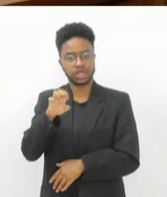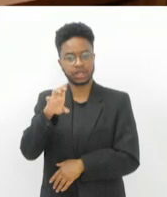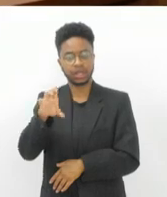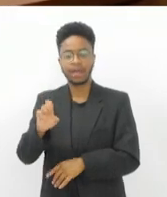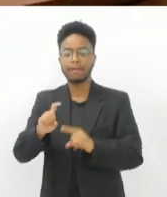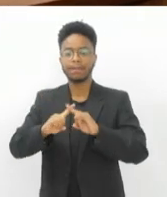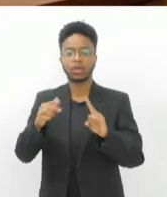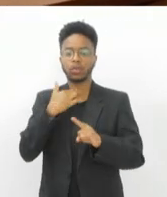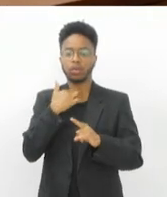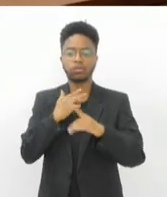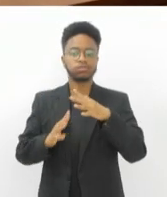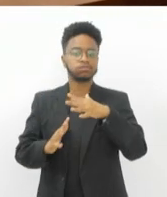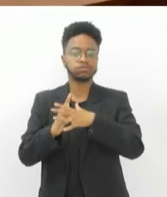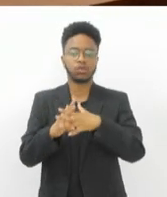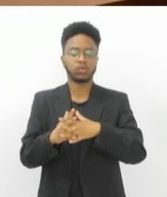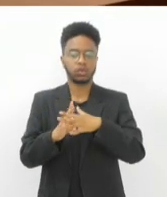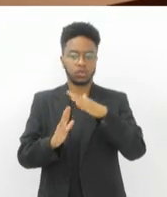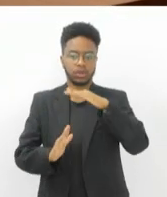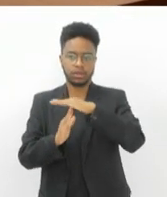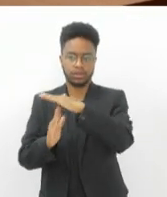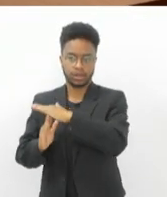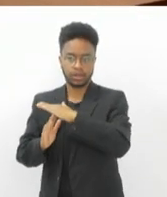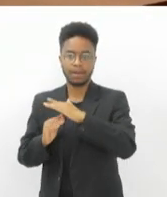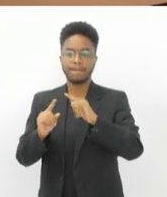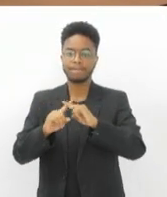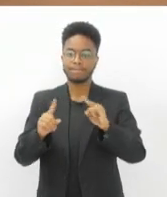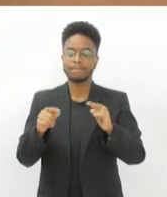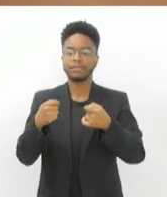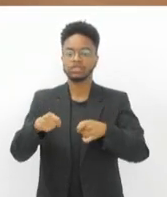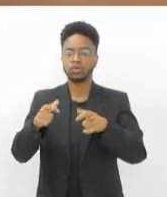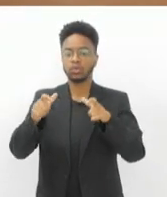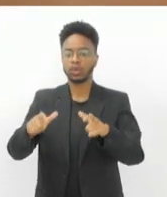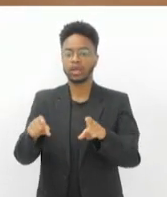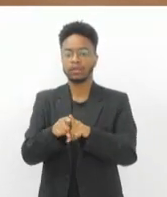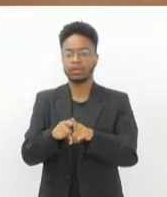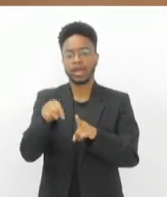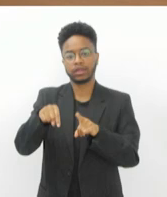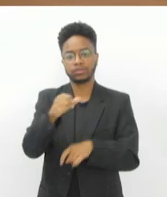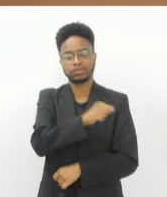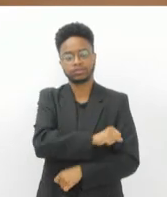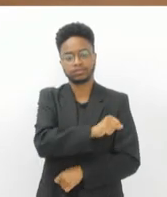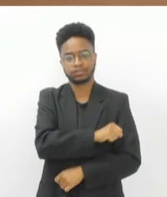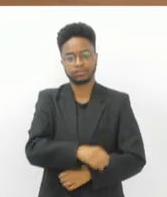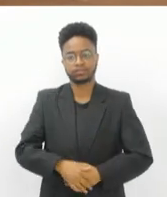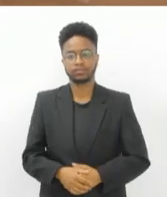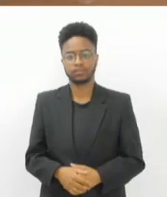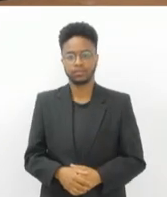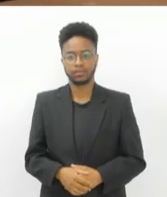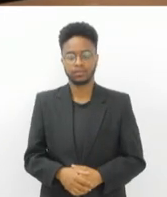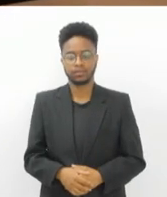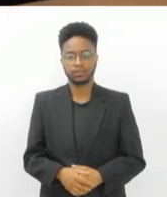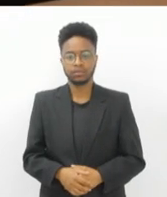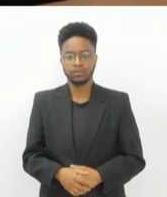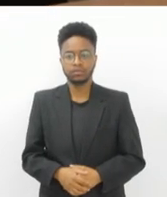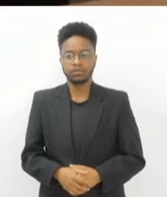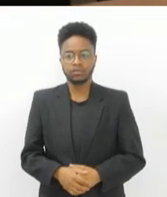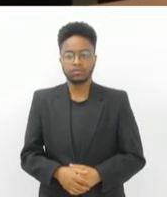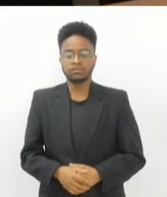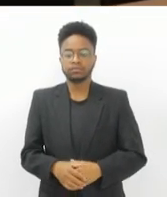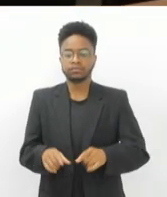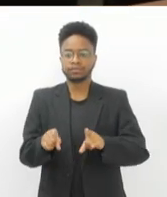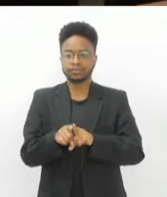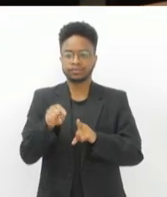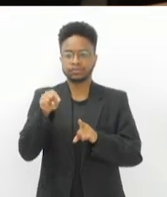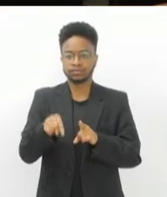disponível. O texto diz também que esse imóvel precisa estar situado no Estado do Rio de Janeiro. E também pode ser instituído no Estado